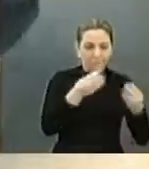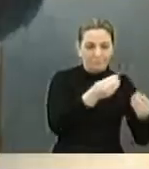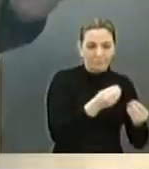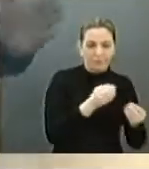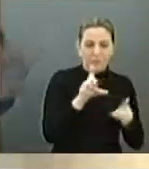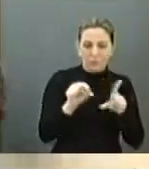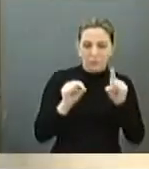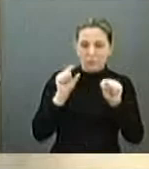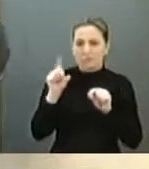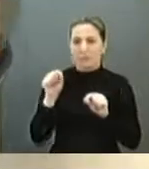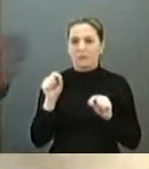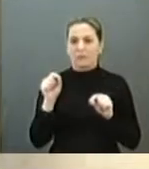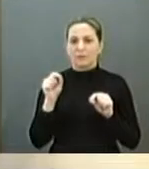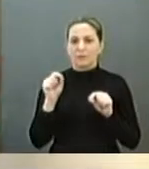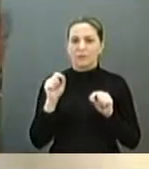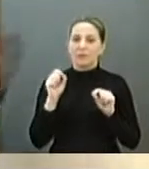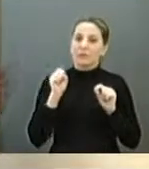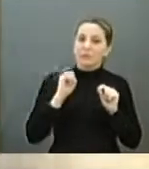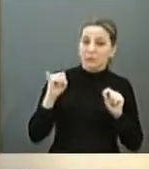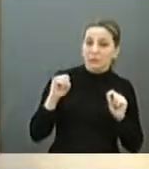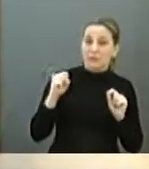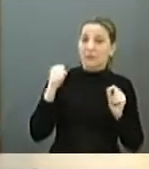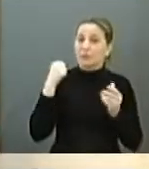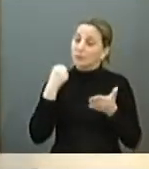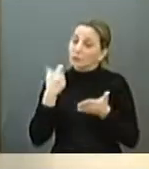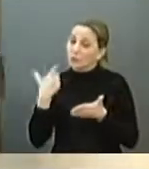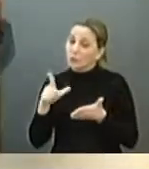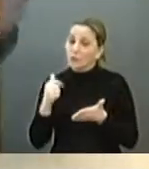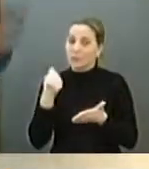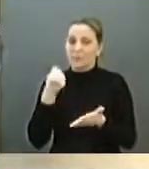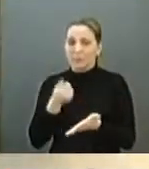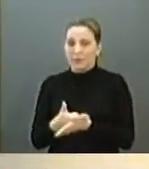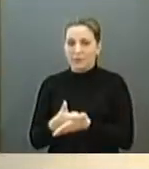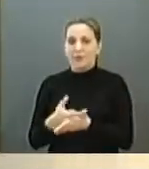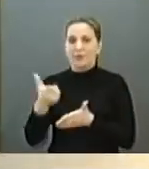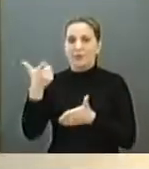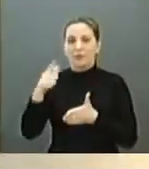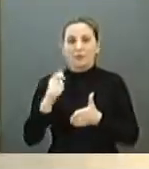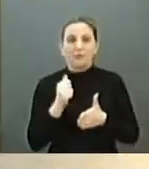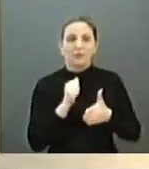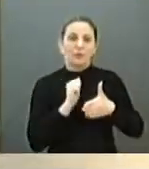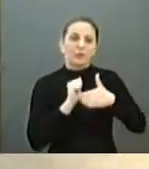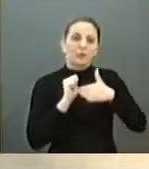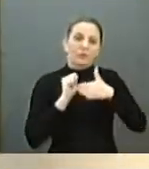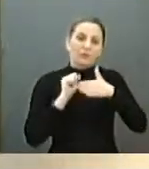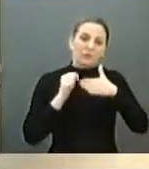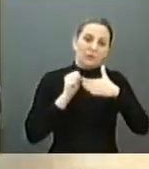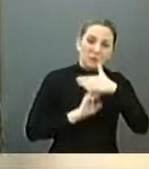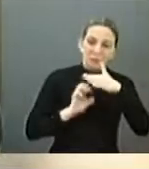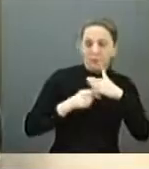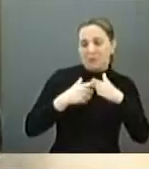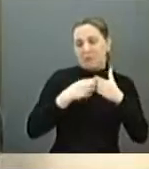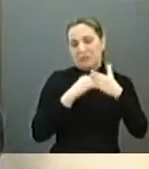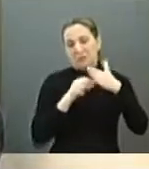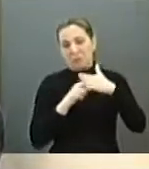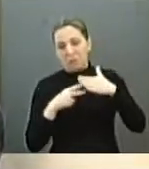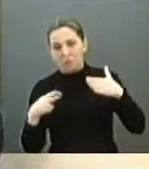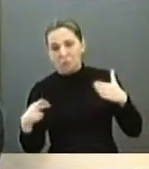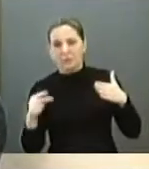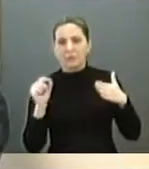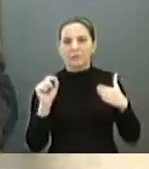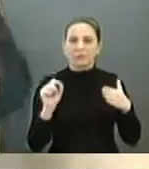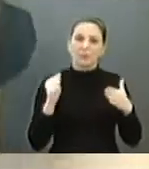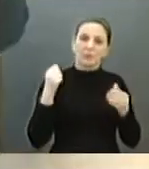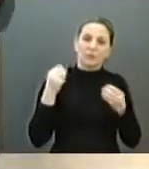Se você deixa de pagar os fornecedores, esses fornecedores, como já está ocorrendo, deixa de